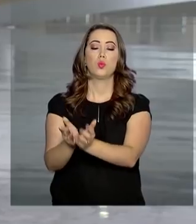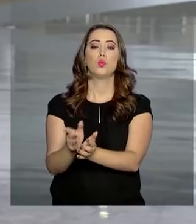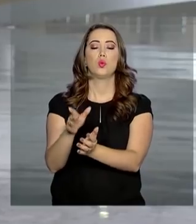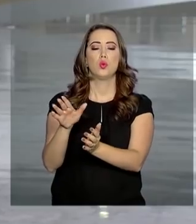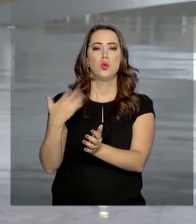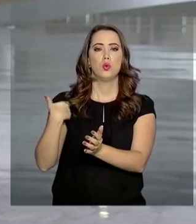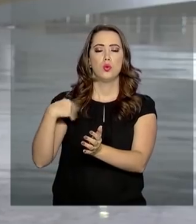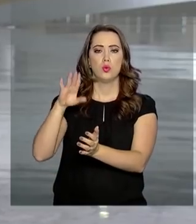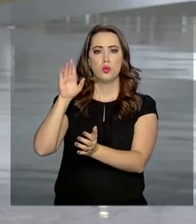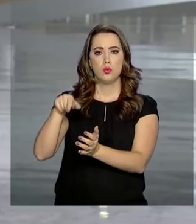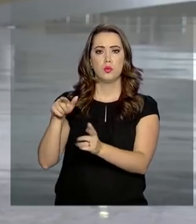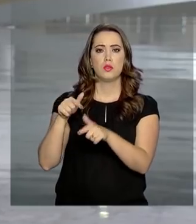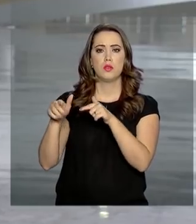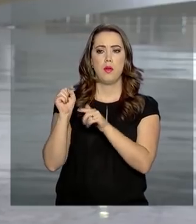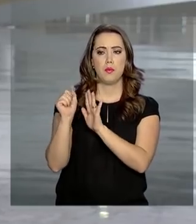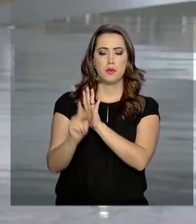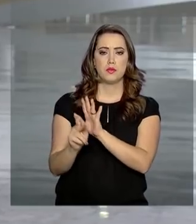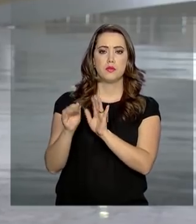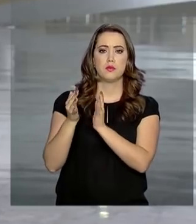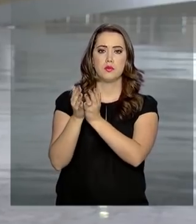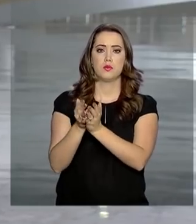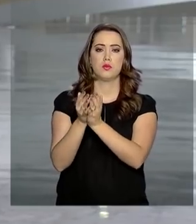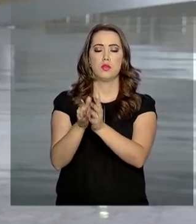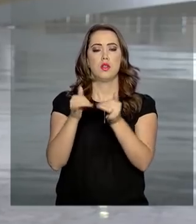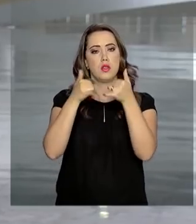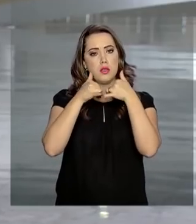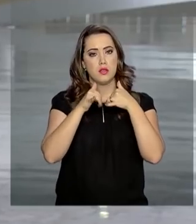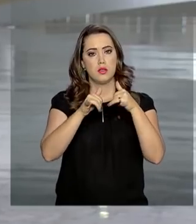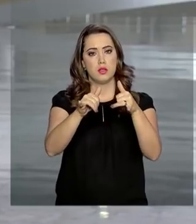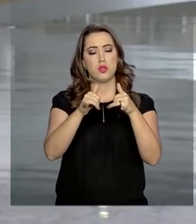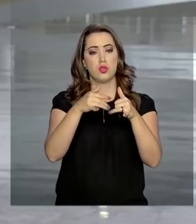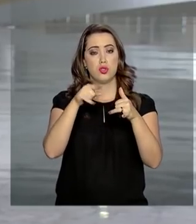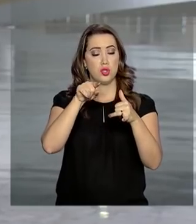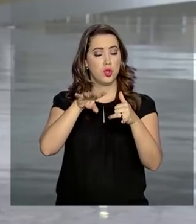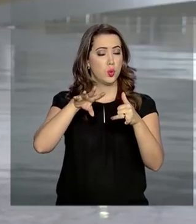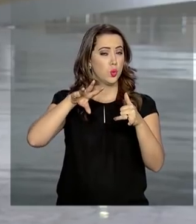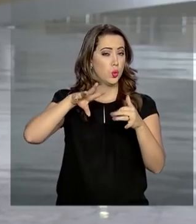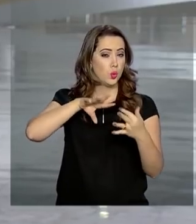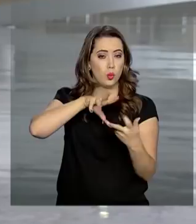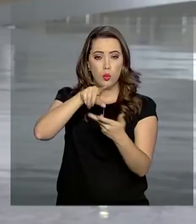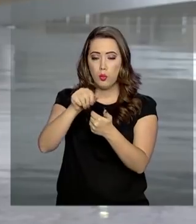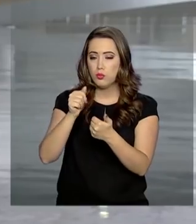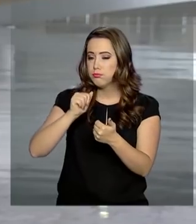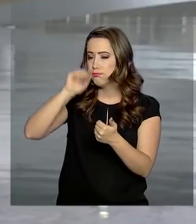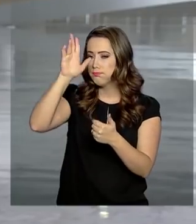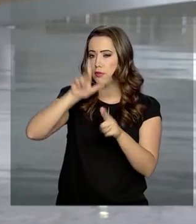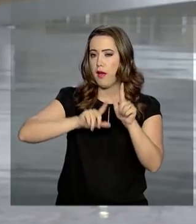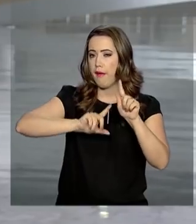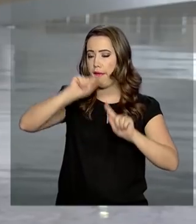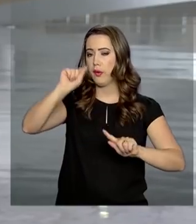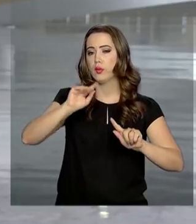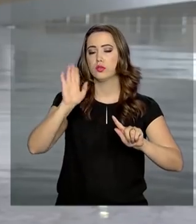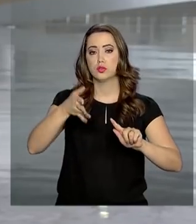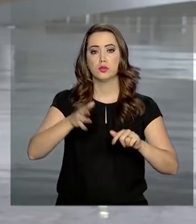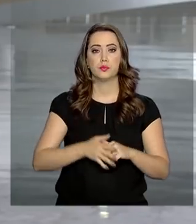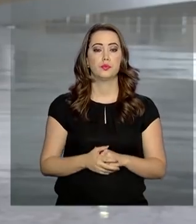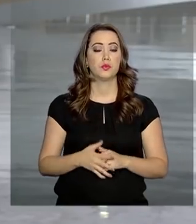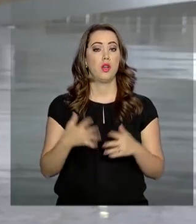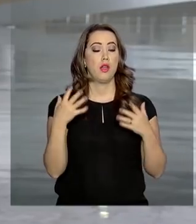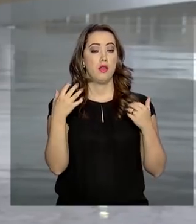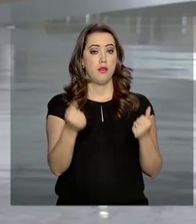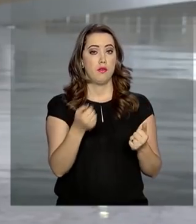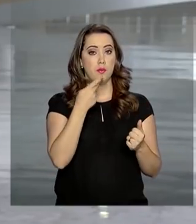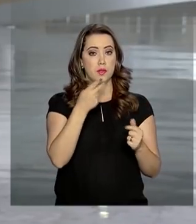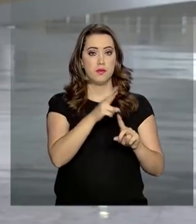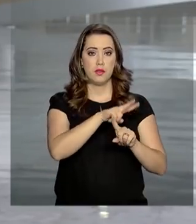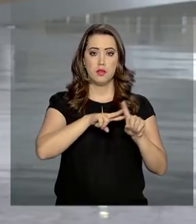Itaipu é recordista em geração de energia no mundo. E vamos falar agora sobre Previdência. Ontem, o presidente